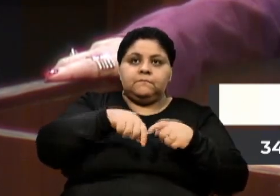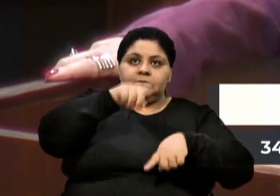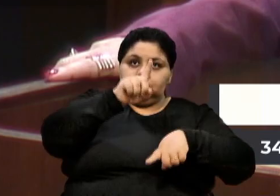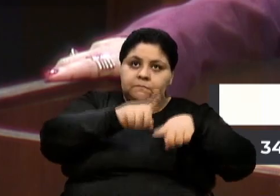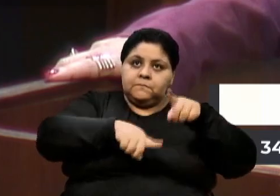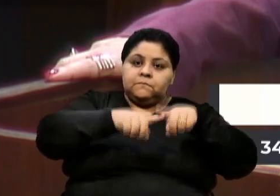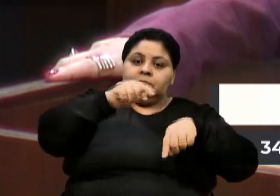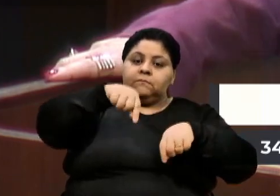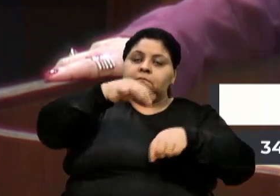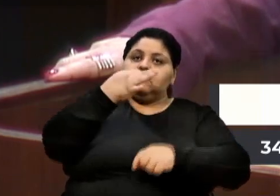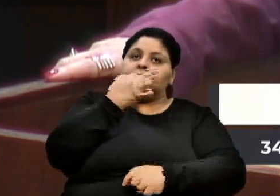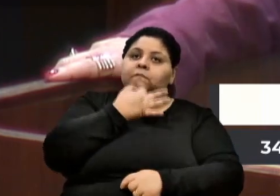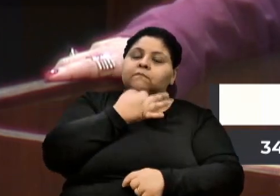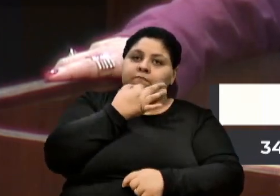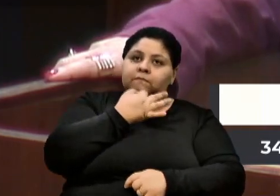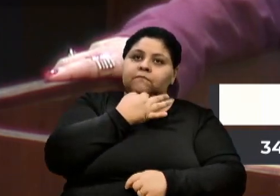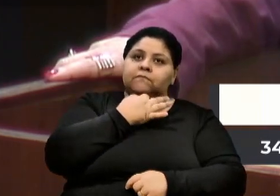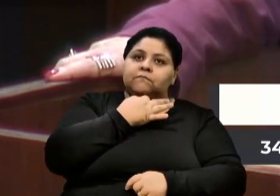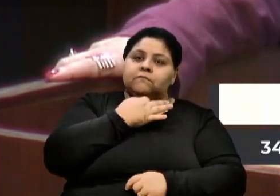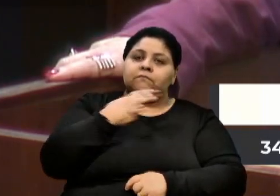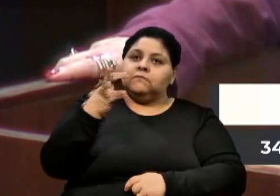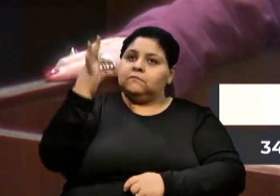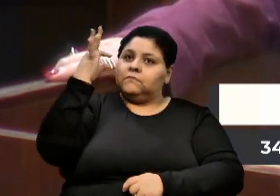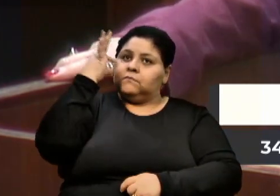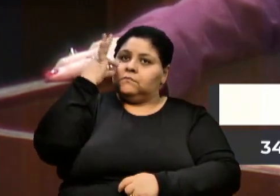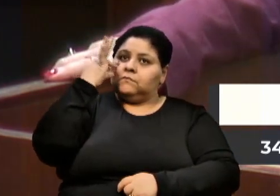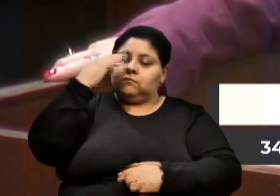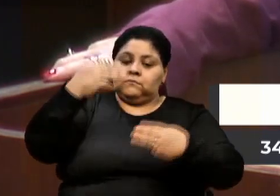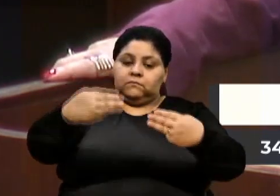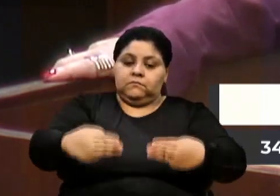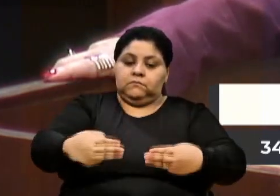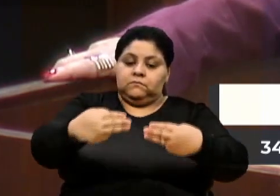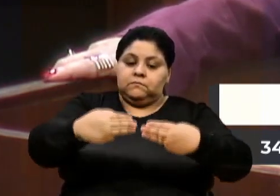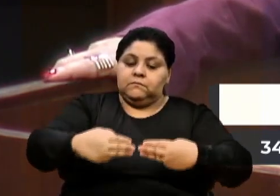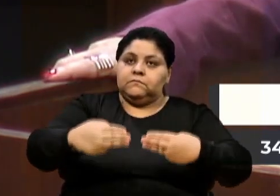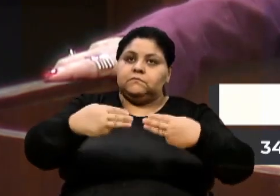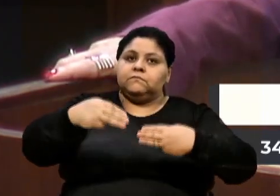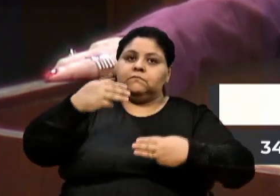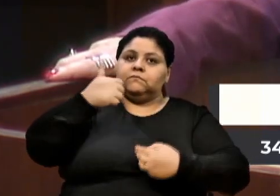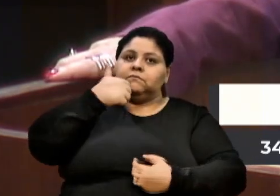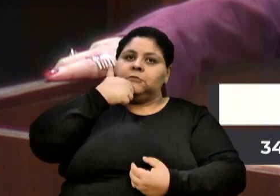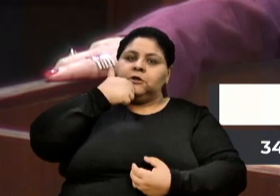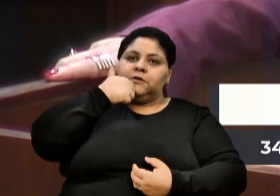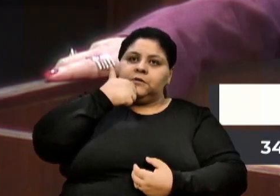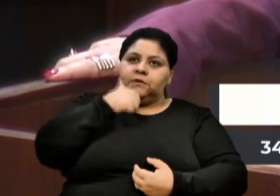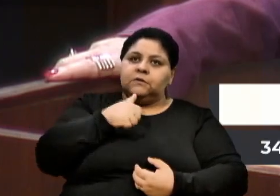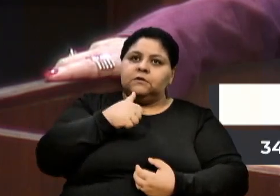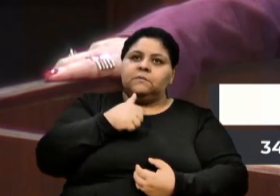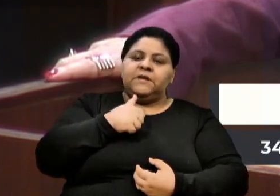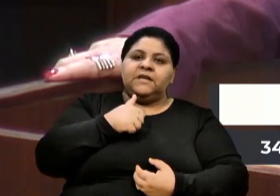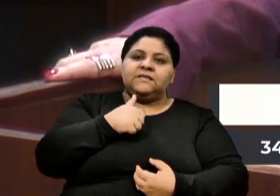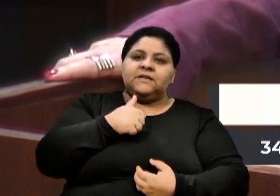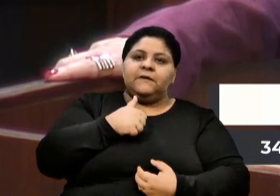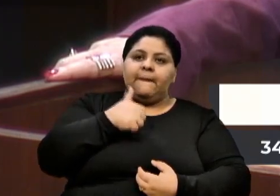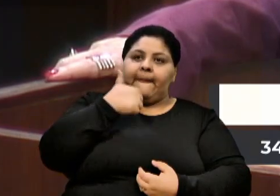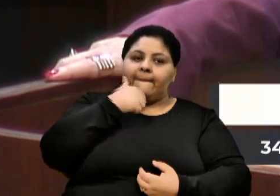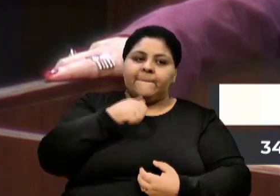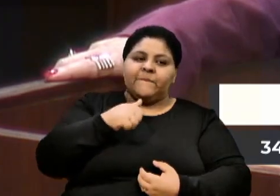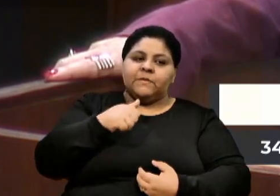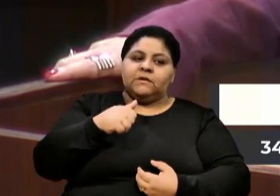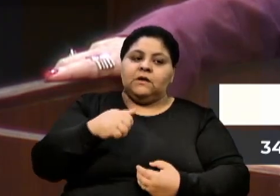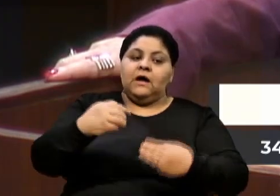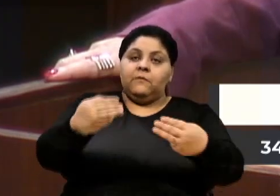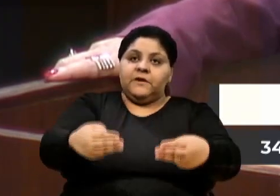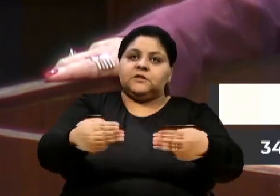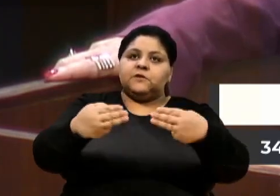inclusive com a presença da Ministra das Mulheres. A ideia é trazer a ministra para cá, para que